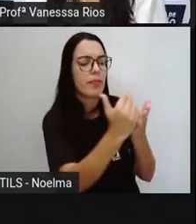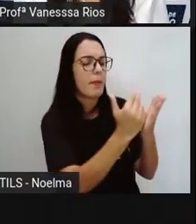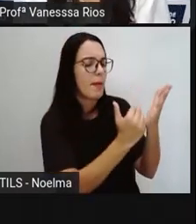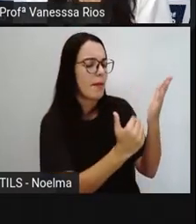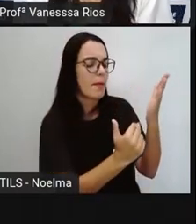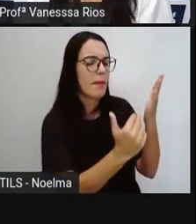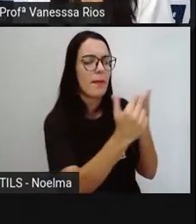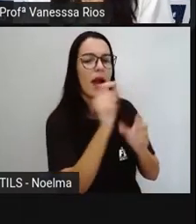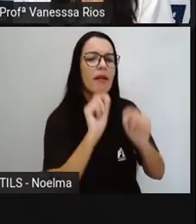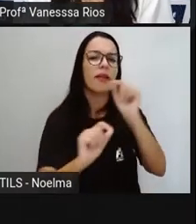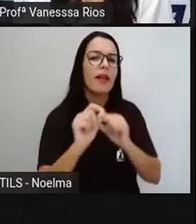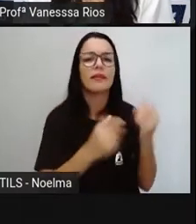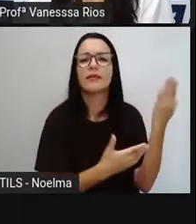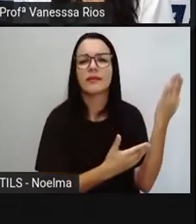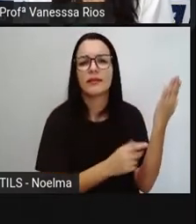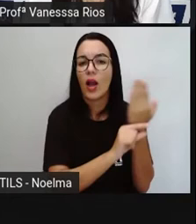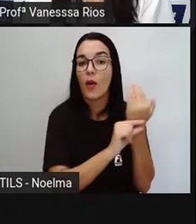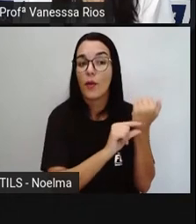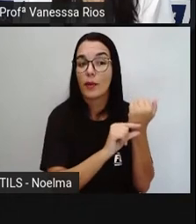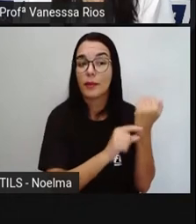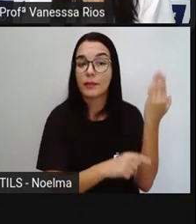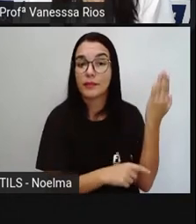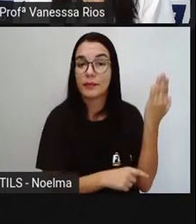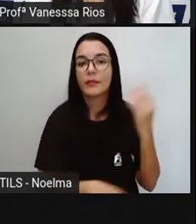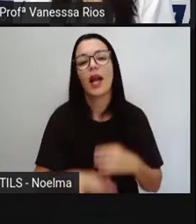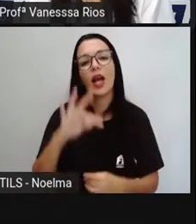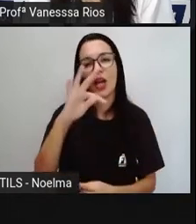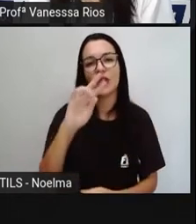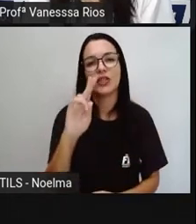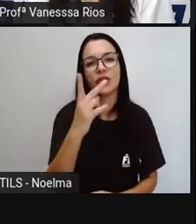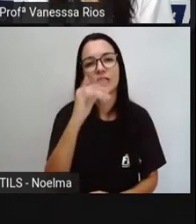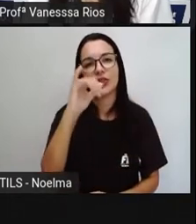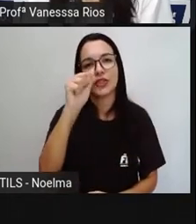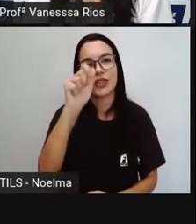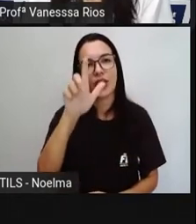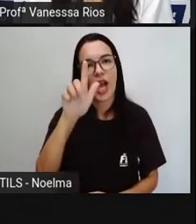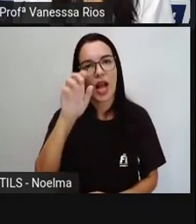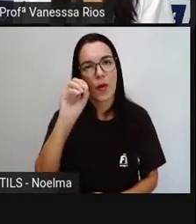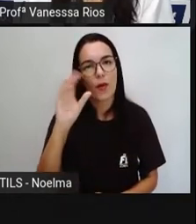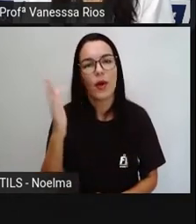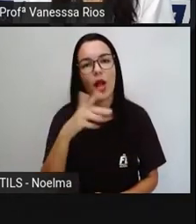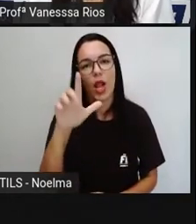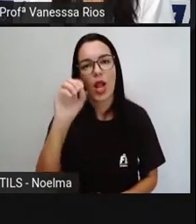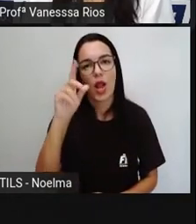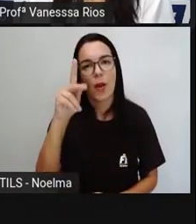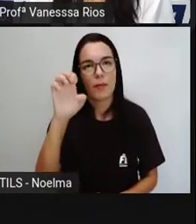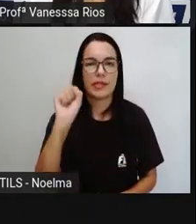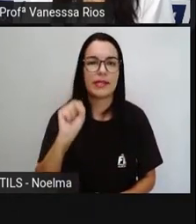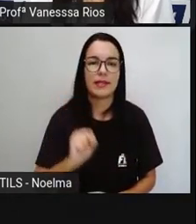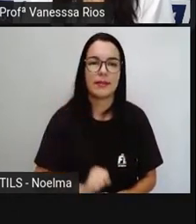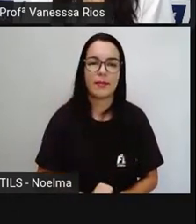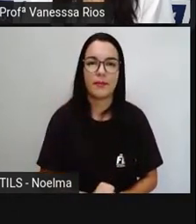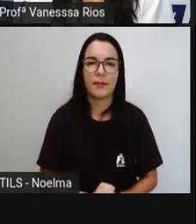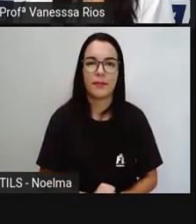ilustrador da obra. E, nesse caso aí, o ilustrador Tiago Lopes.